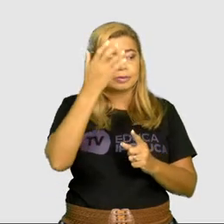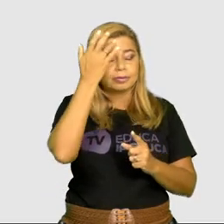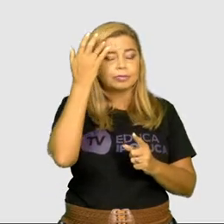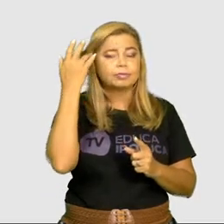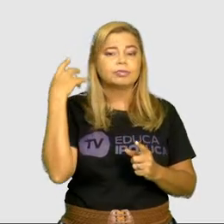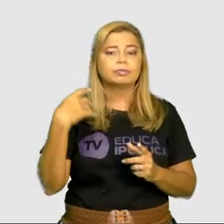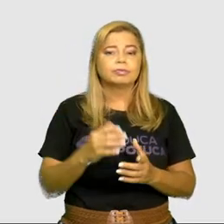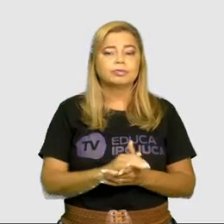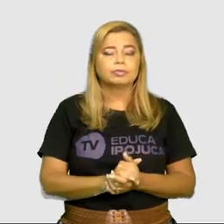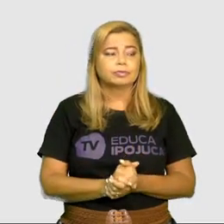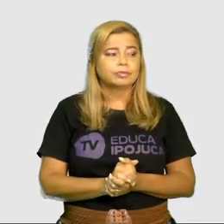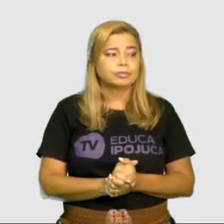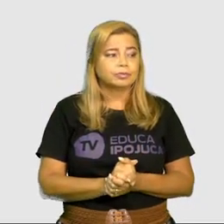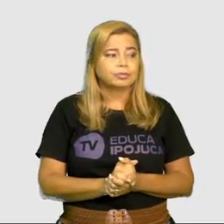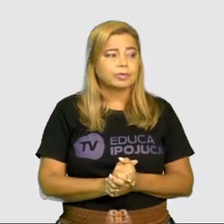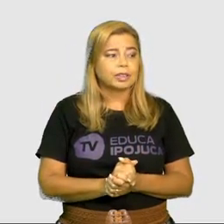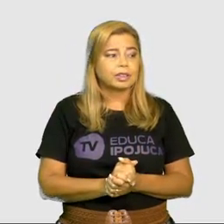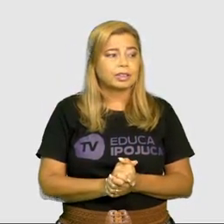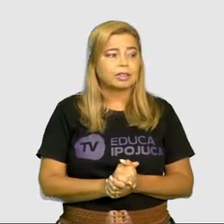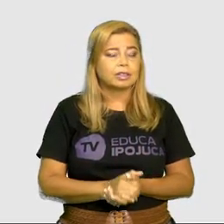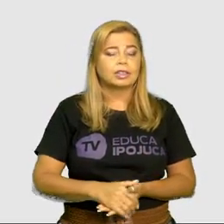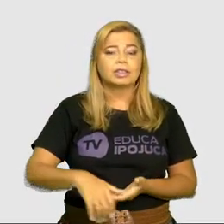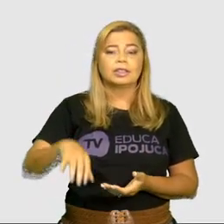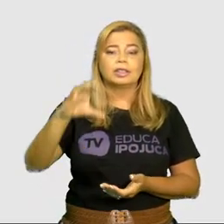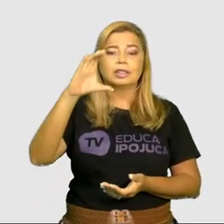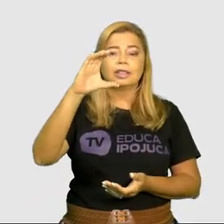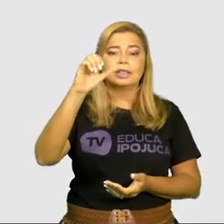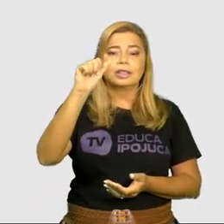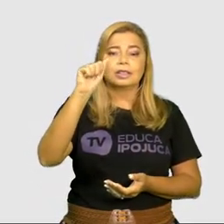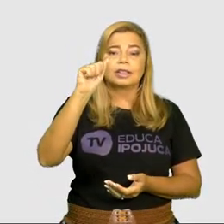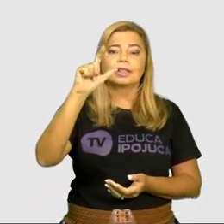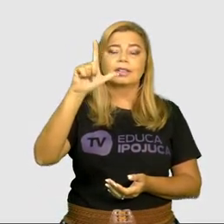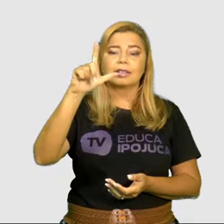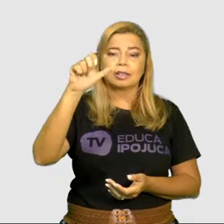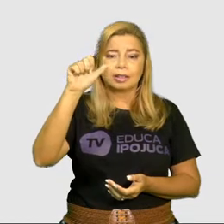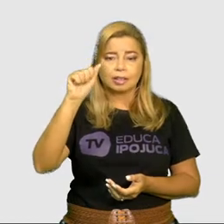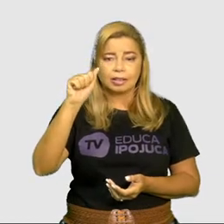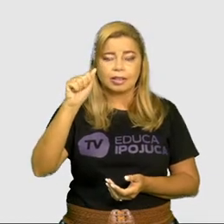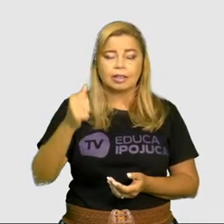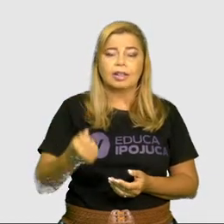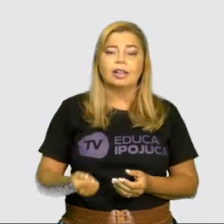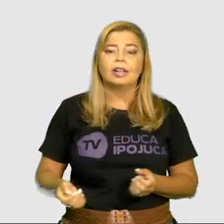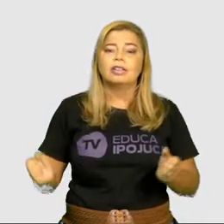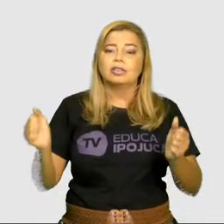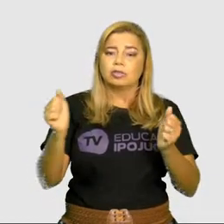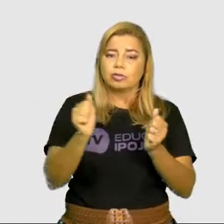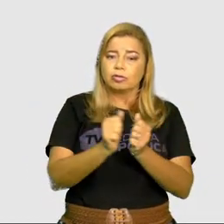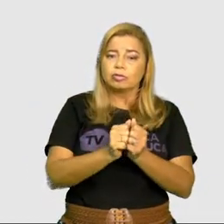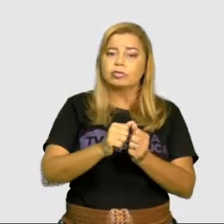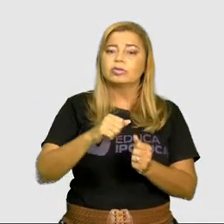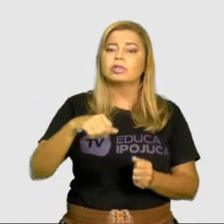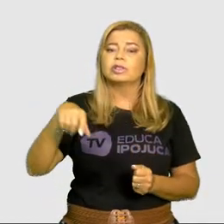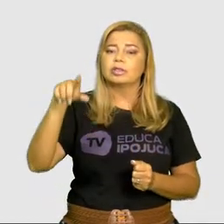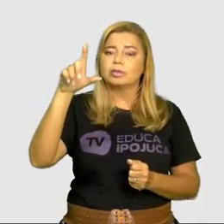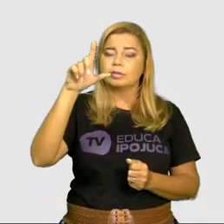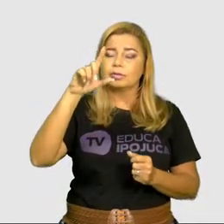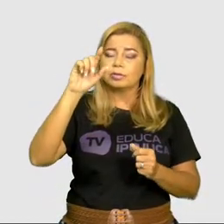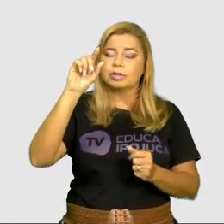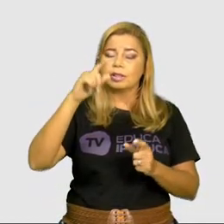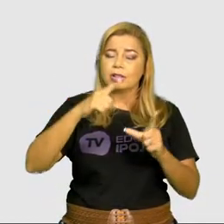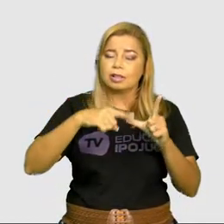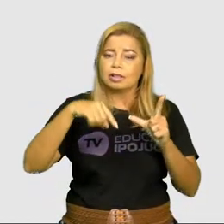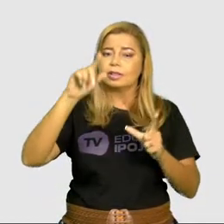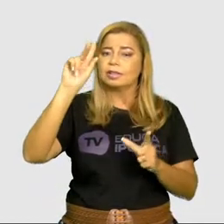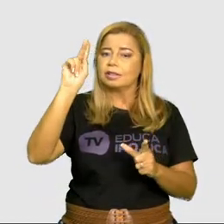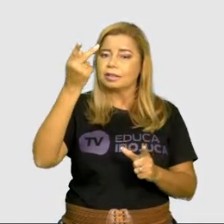aqui nós acrescentamos o H, ficou calha. Aqui nós temos a nossa palavrinha